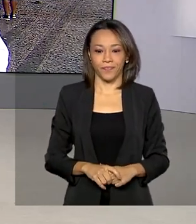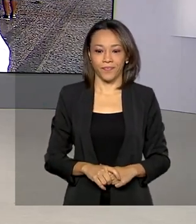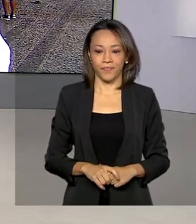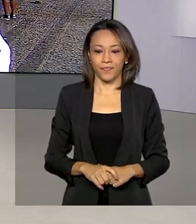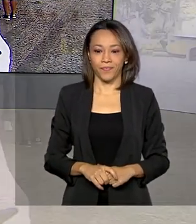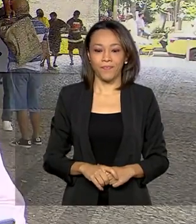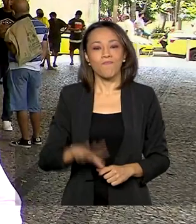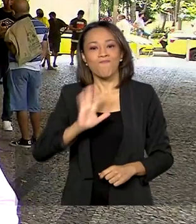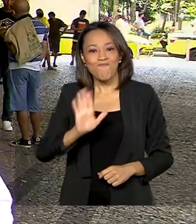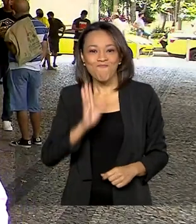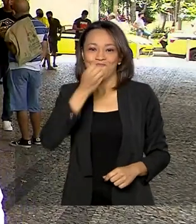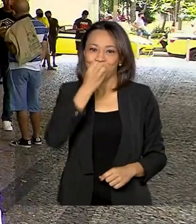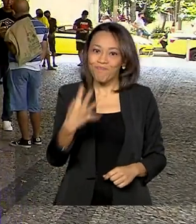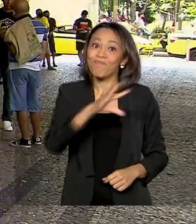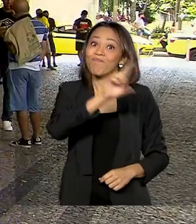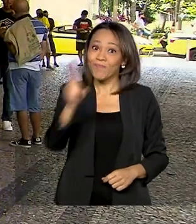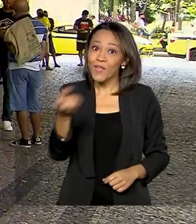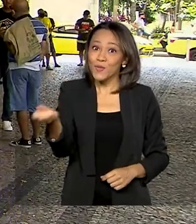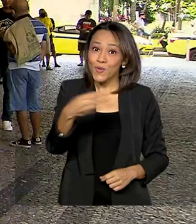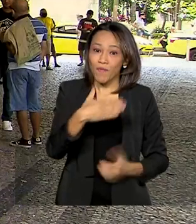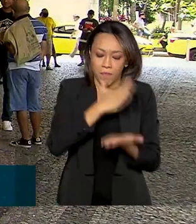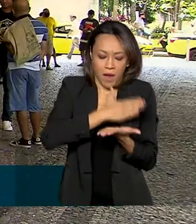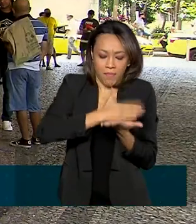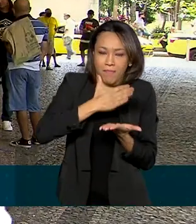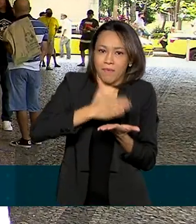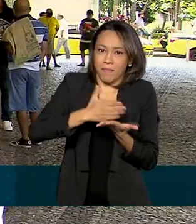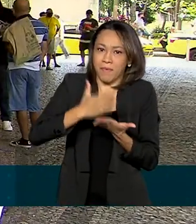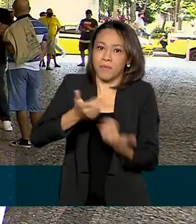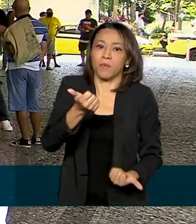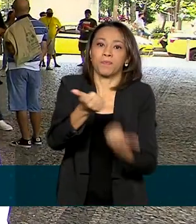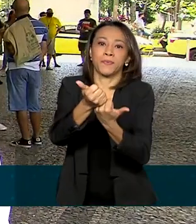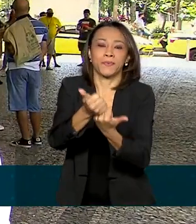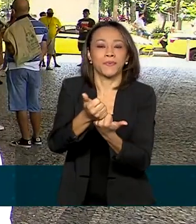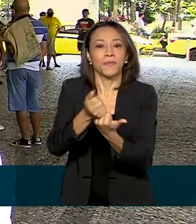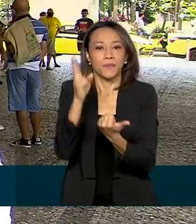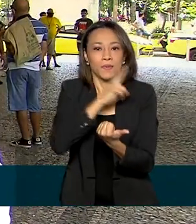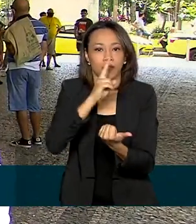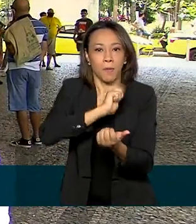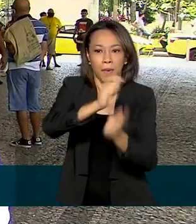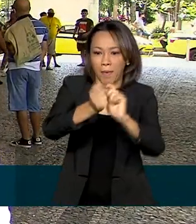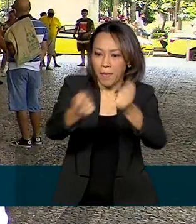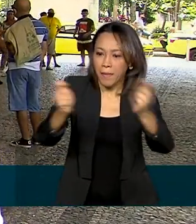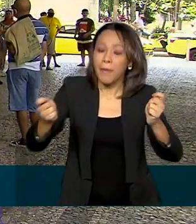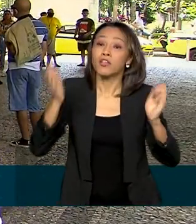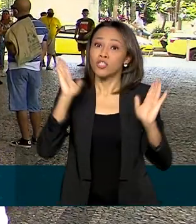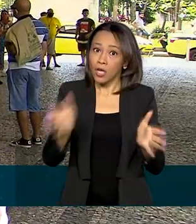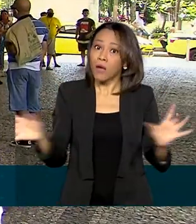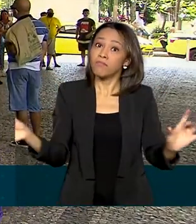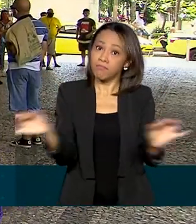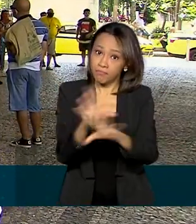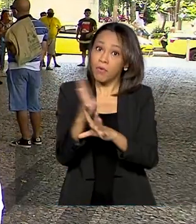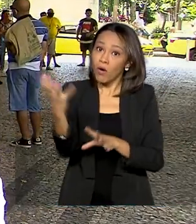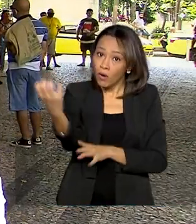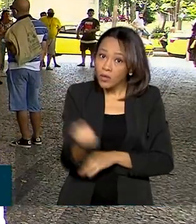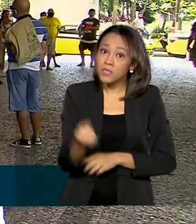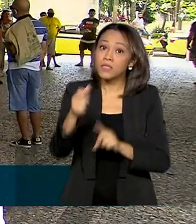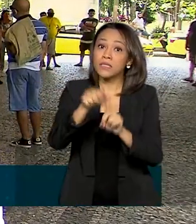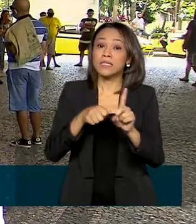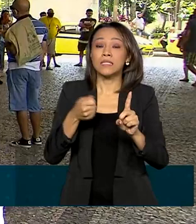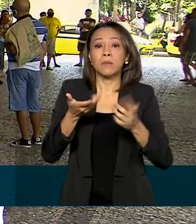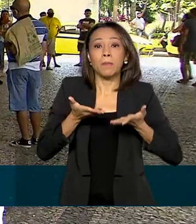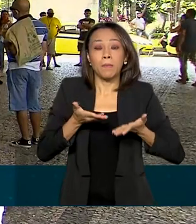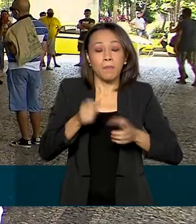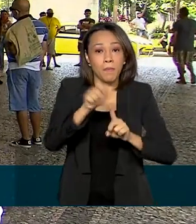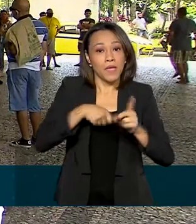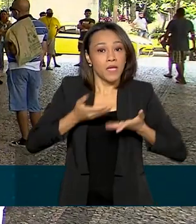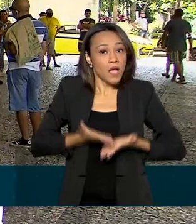Oi Renata, bom dia. As novas parcelas do auxílio emergencial já estão disponíveis para os nascidos em agosto e que receberam benefício no